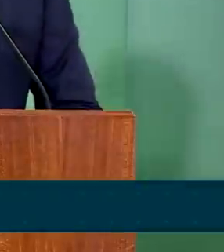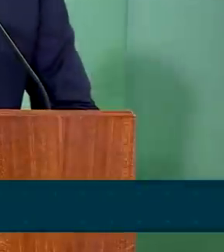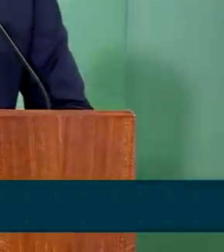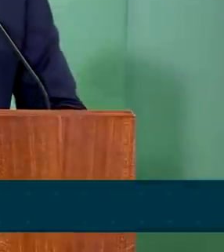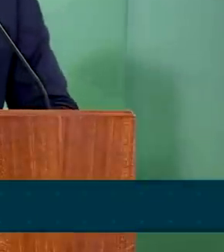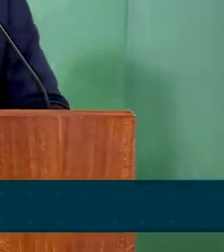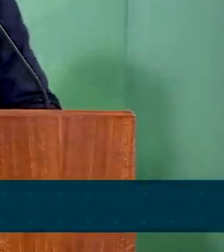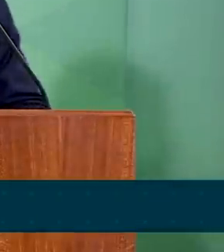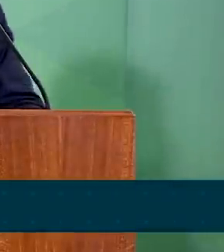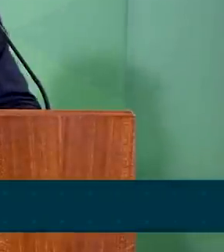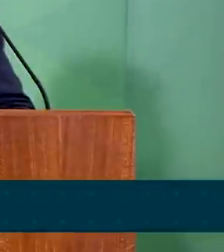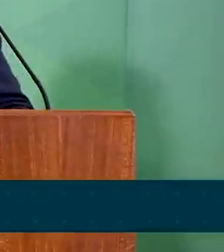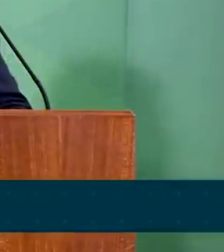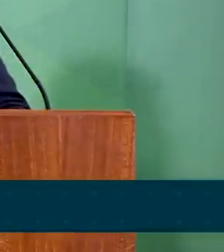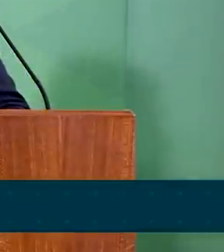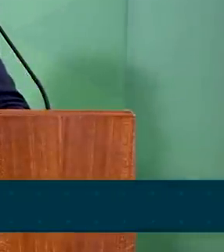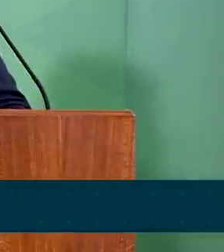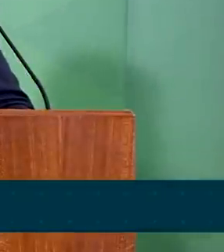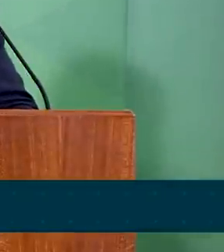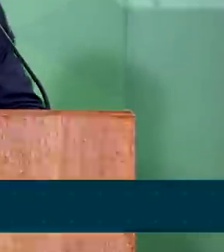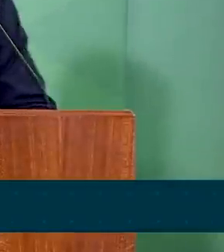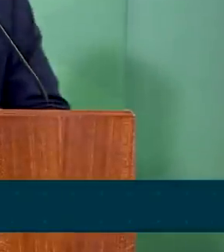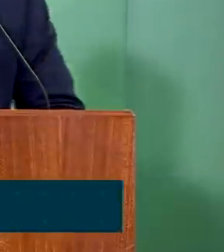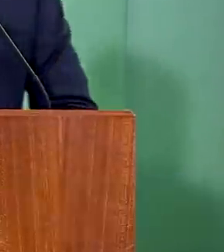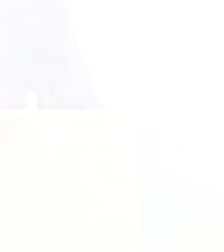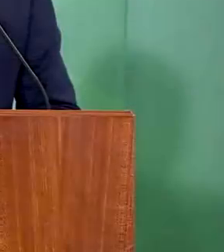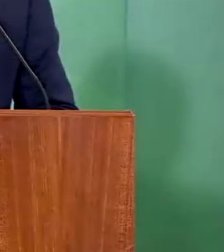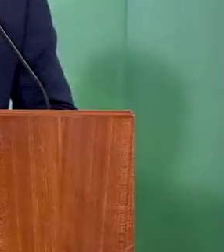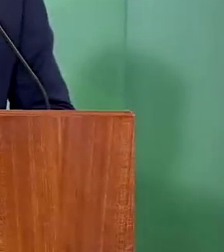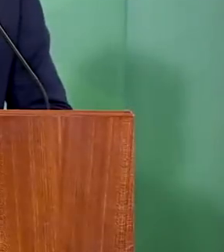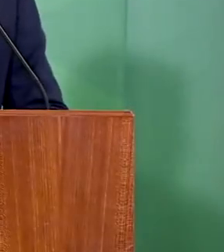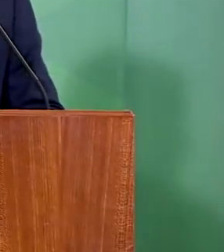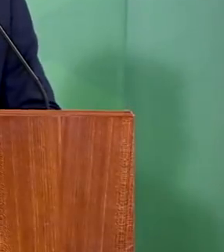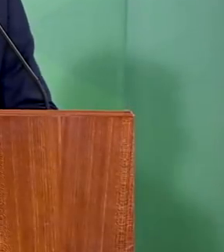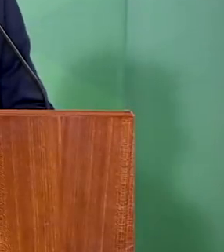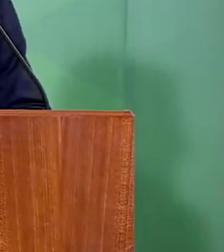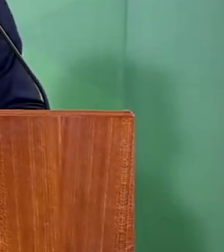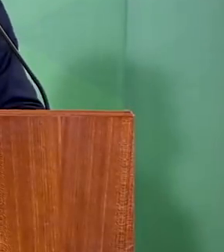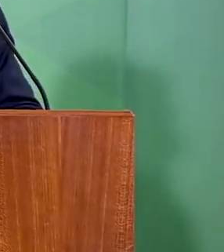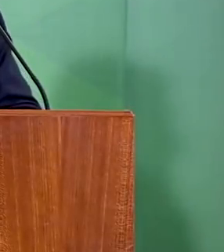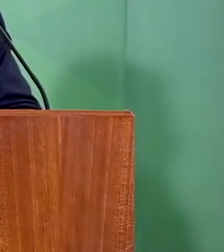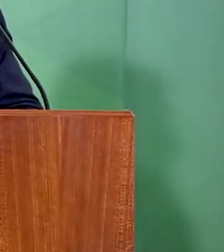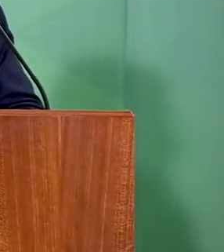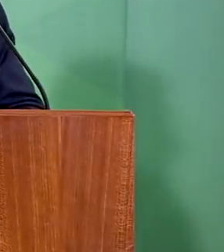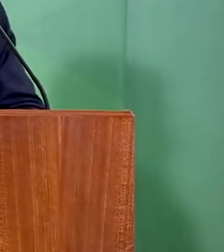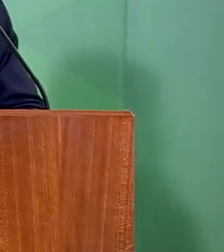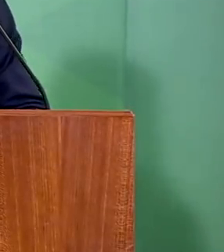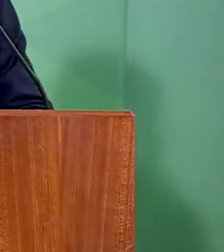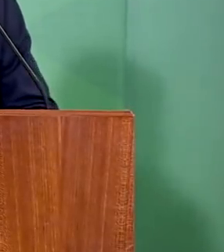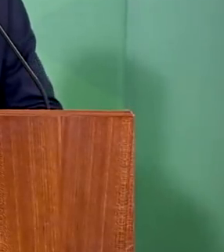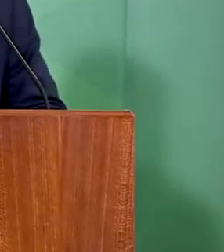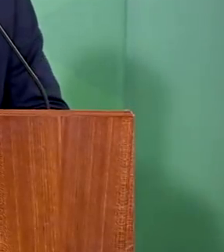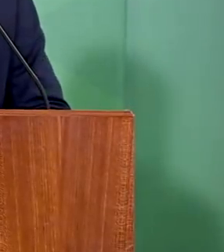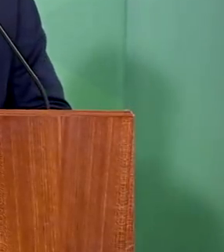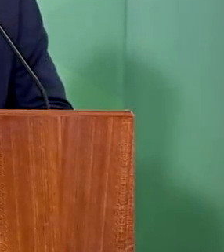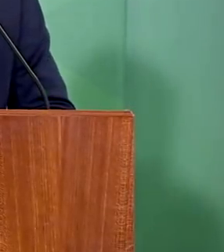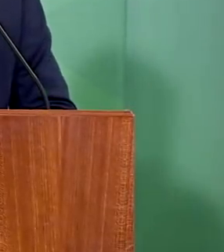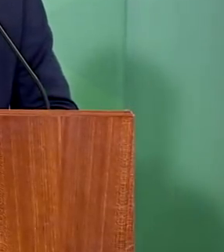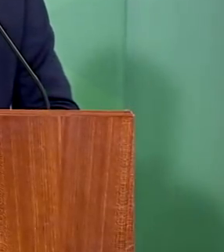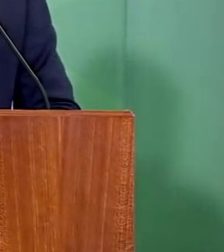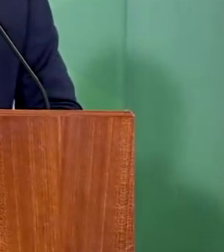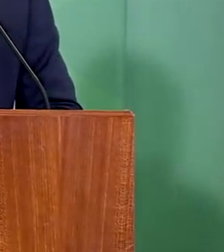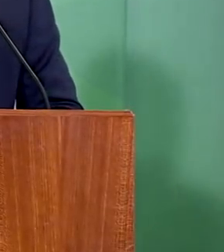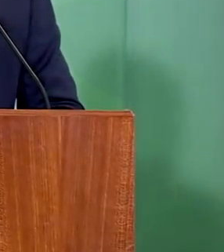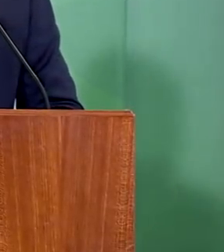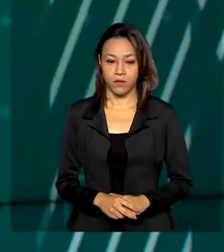o início de uma gestão no Executivo não é fácil. Um ajuda o outro a cada vez mais administrar o